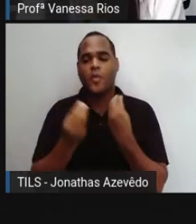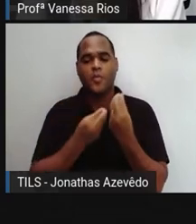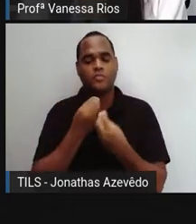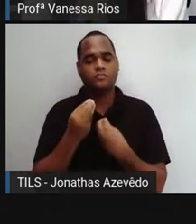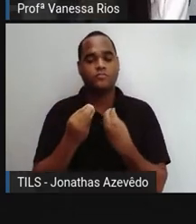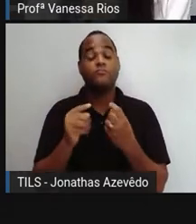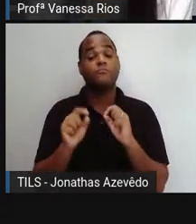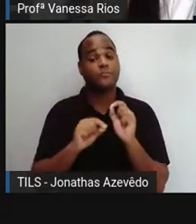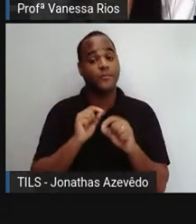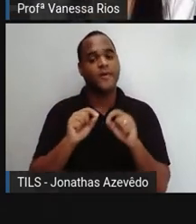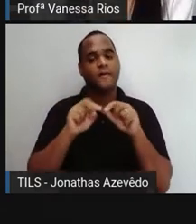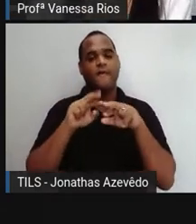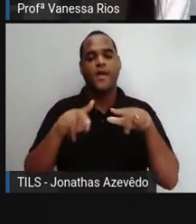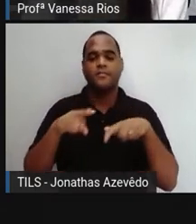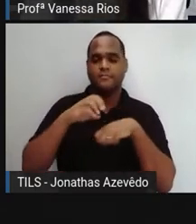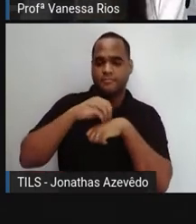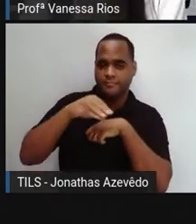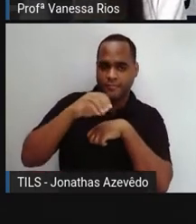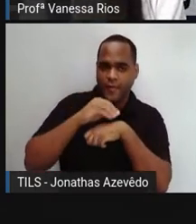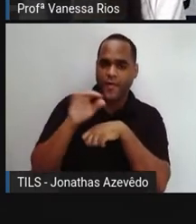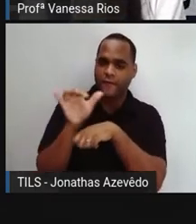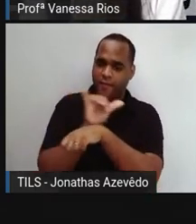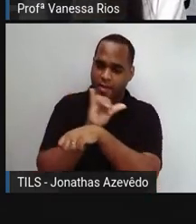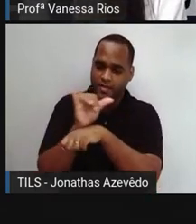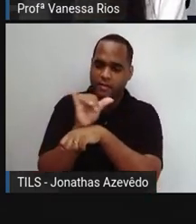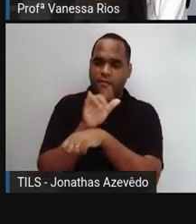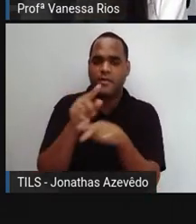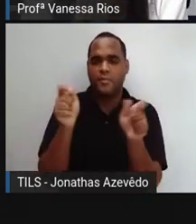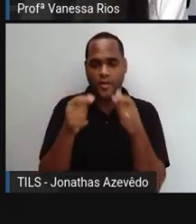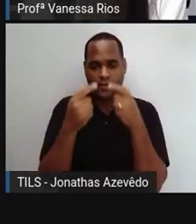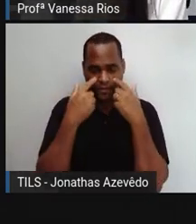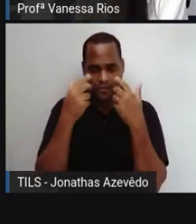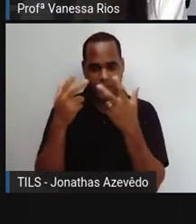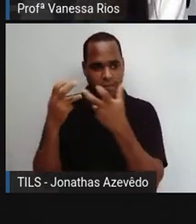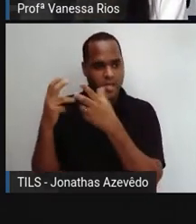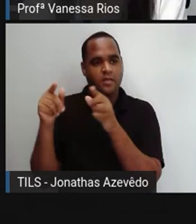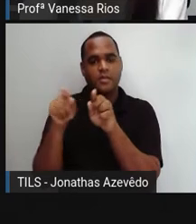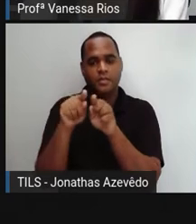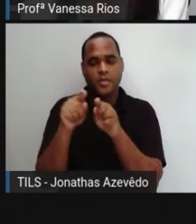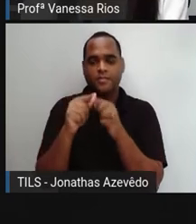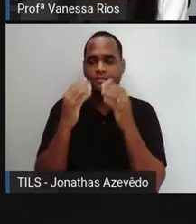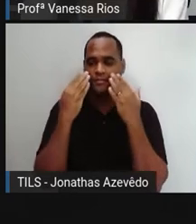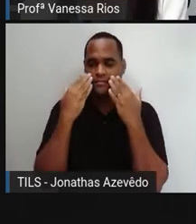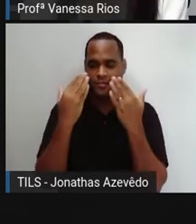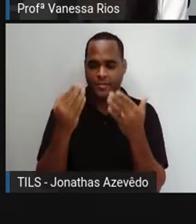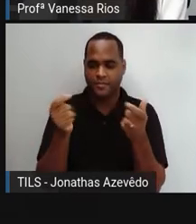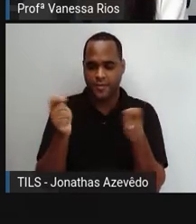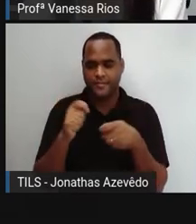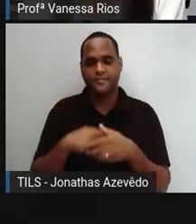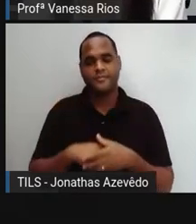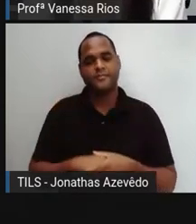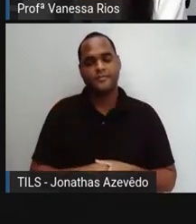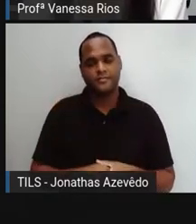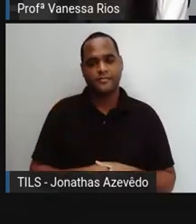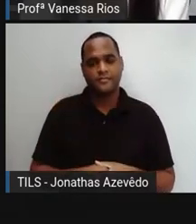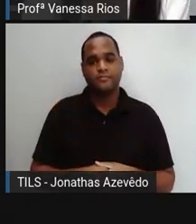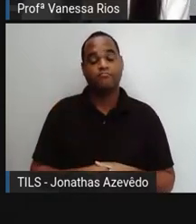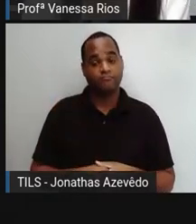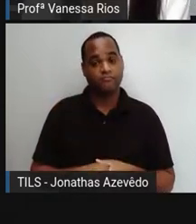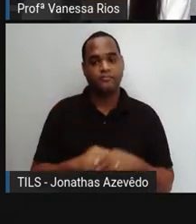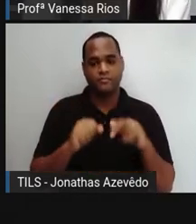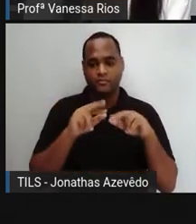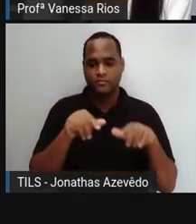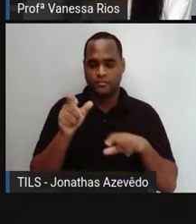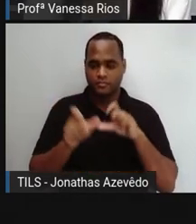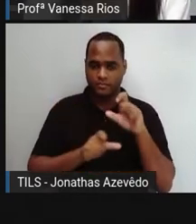Então, são várias informações que a gente pode observar e pode nos demonstrar características